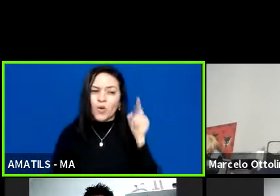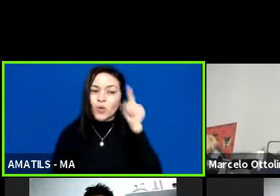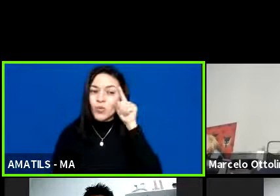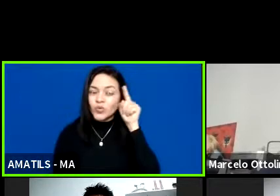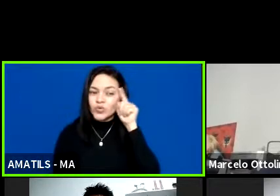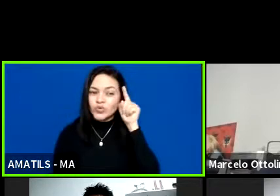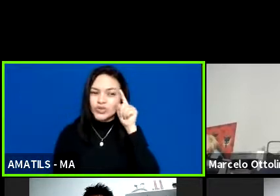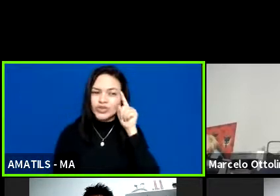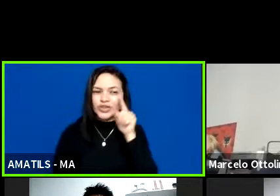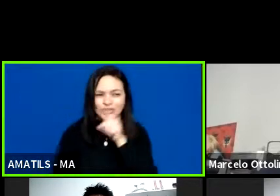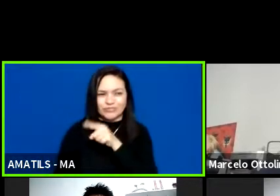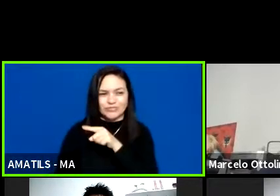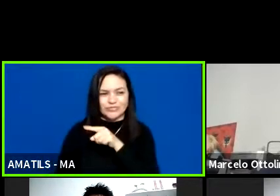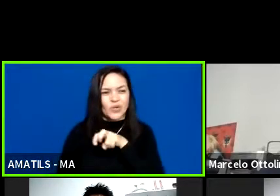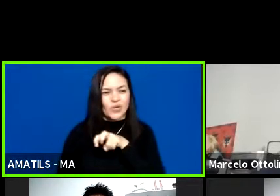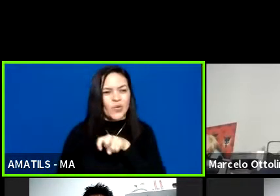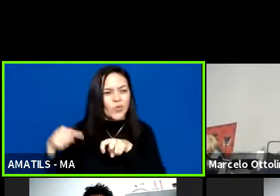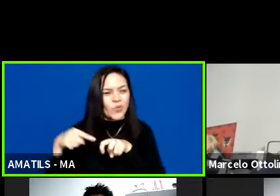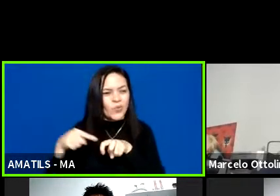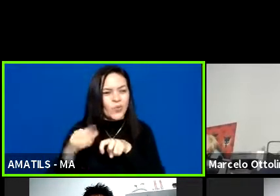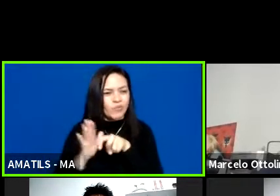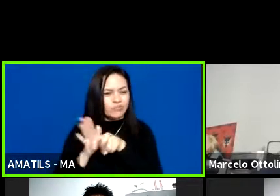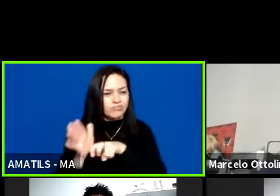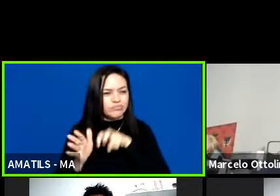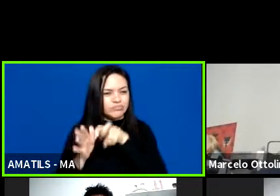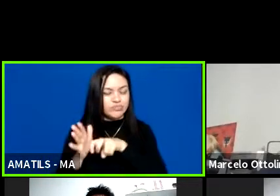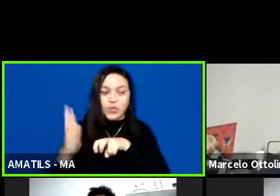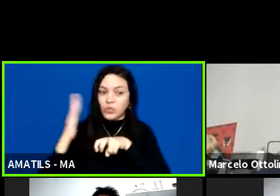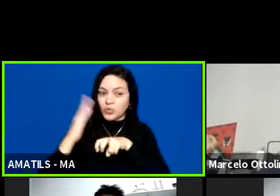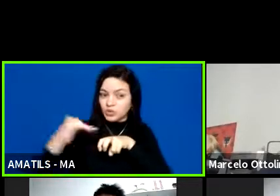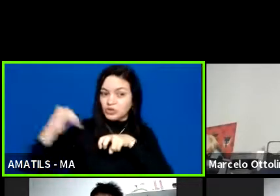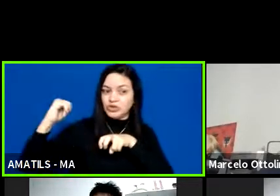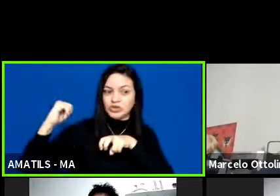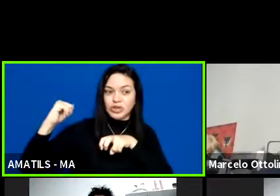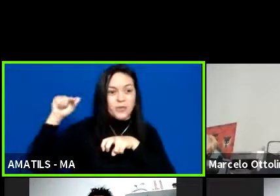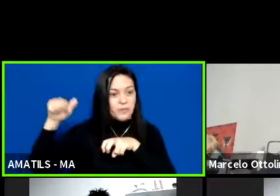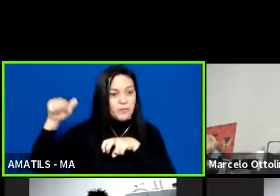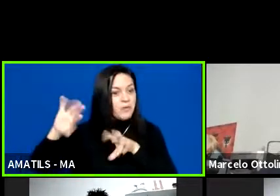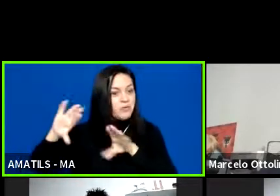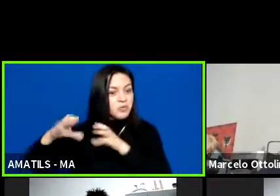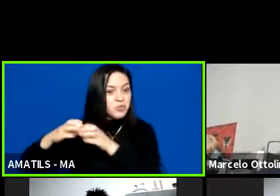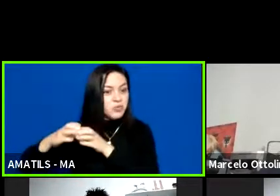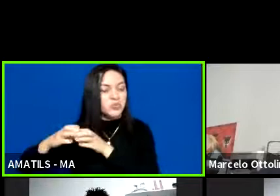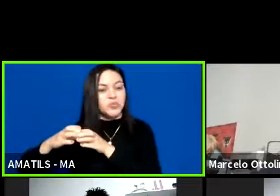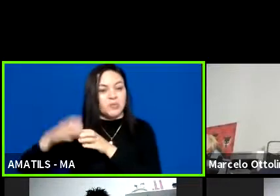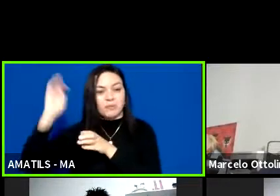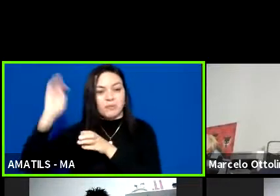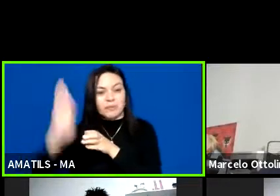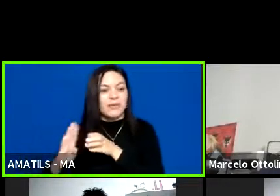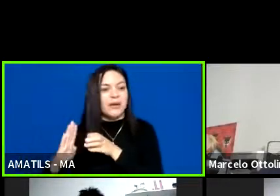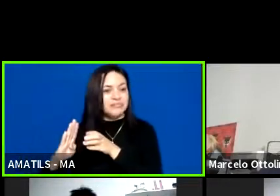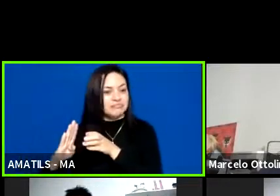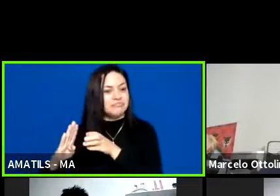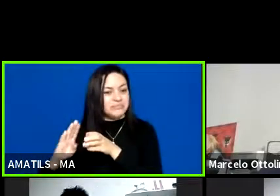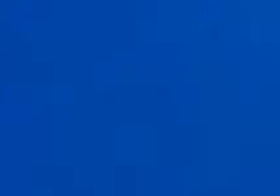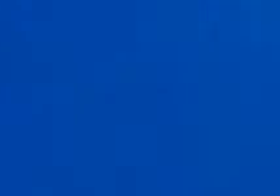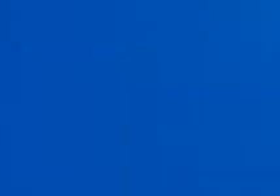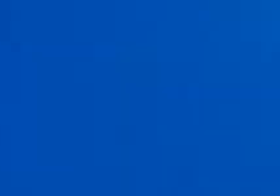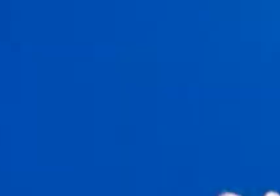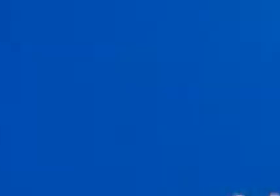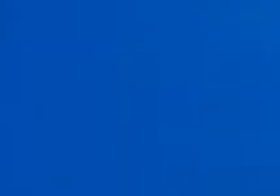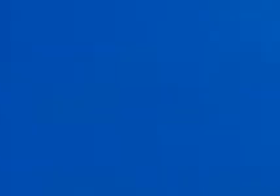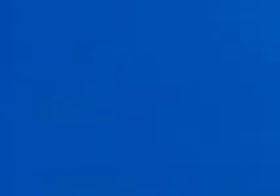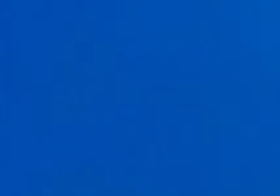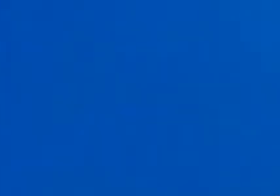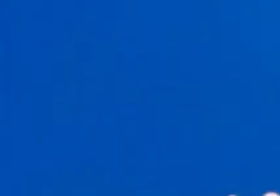da gente foi convocada a jogar na seleção brasileira de cadeira de roda. Vai disputar também